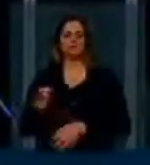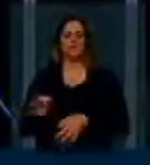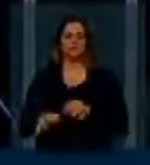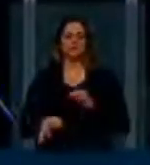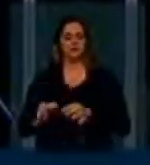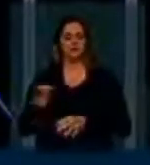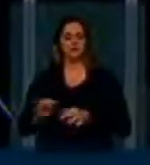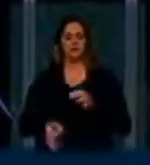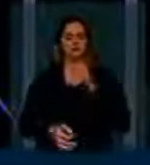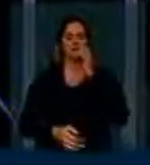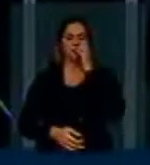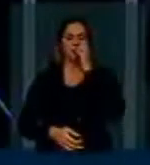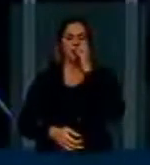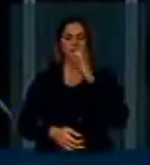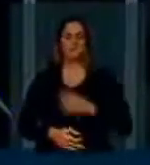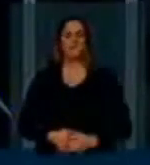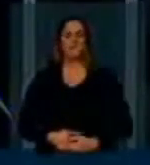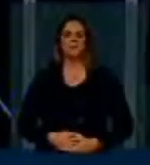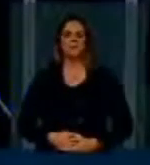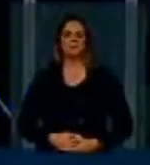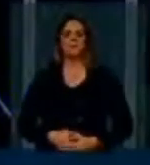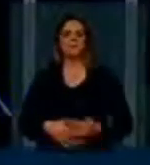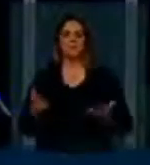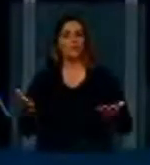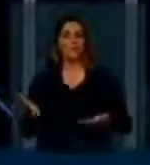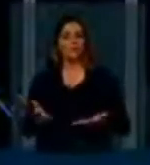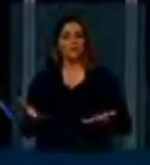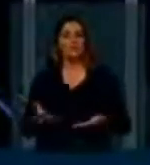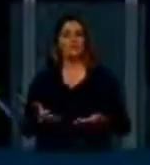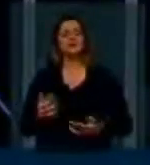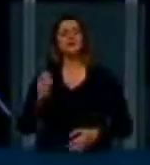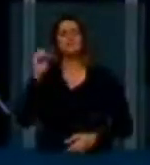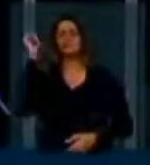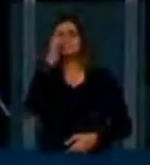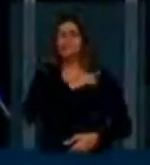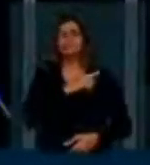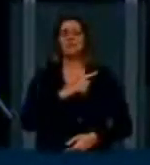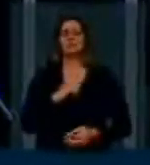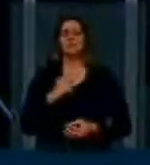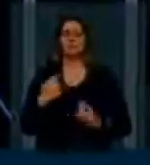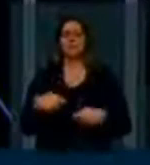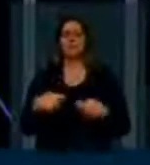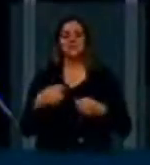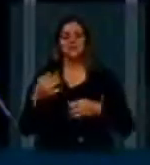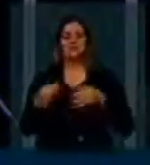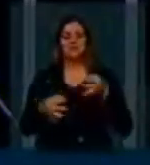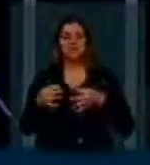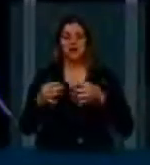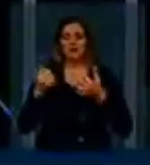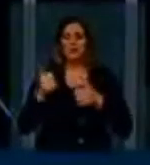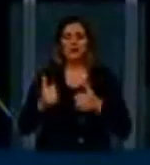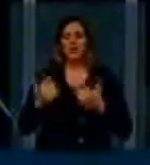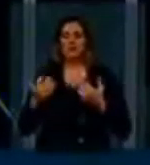aplicativo, ele acaba se tornando um juiz, porque ele tem que julgar conteúdo postado. Um grande avanço